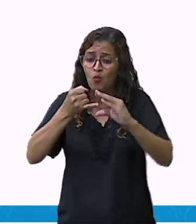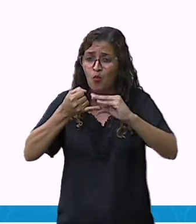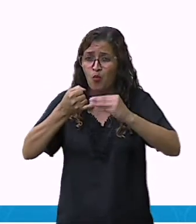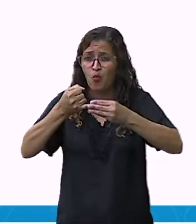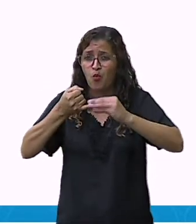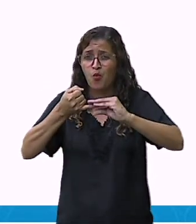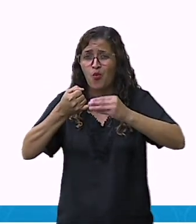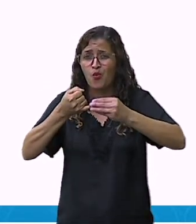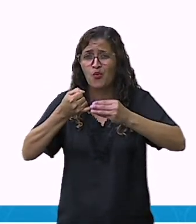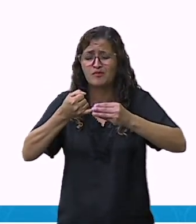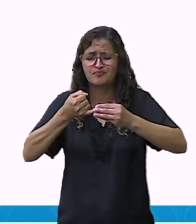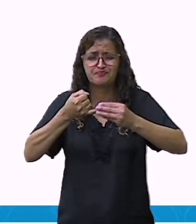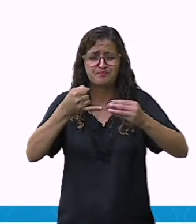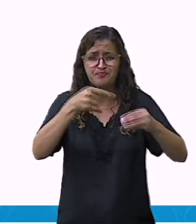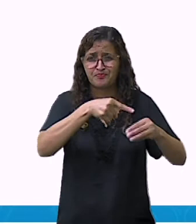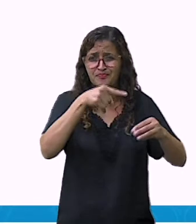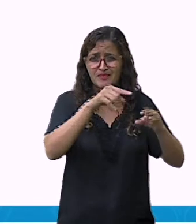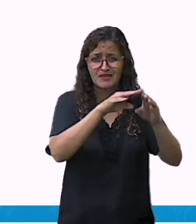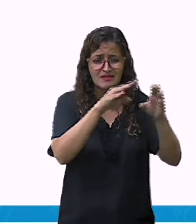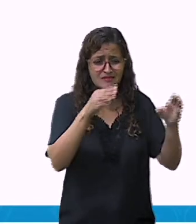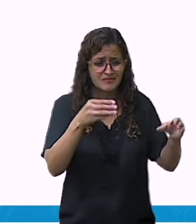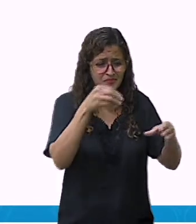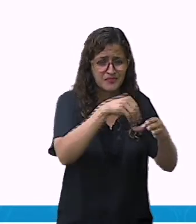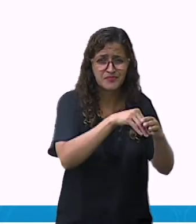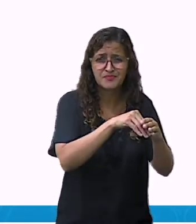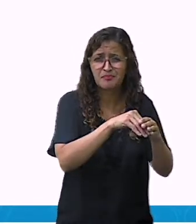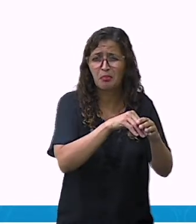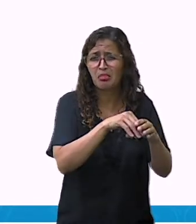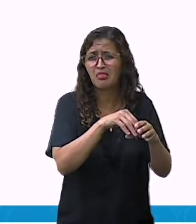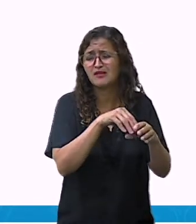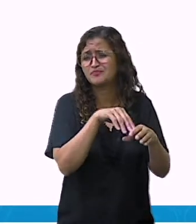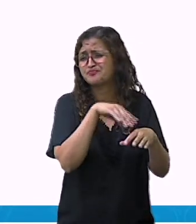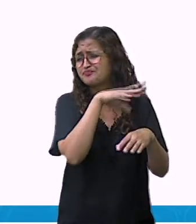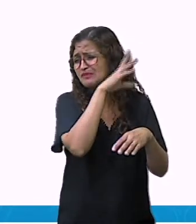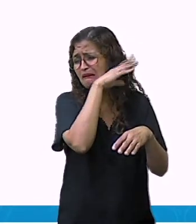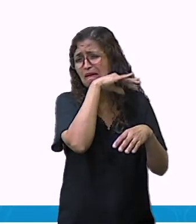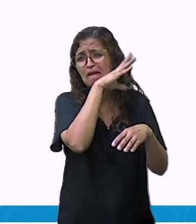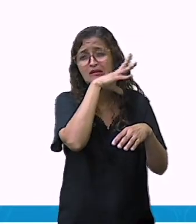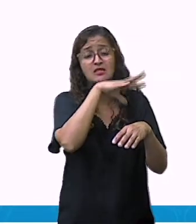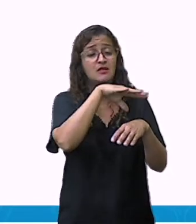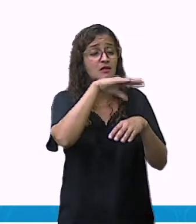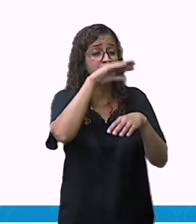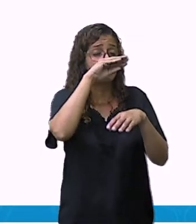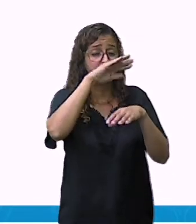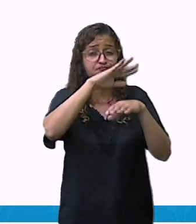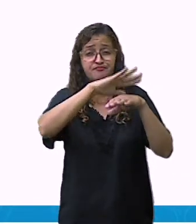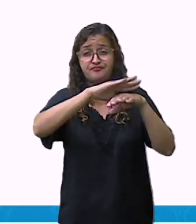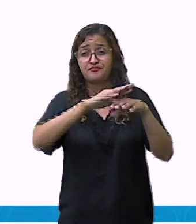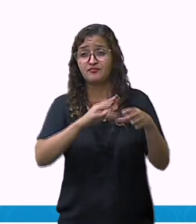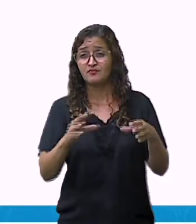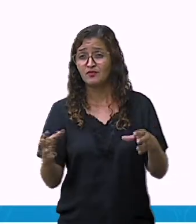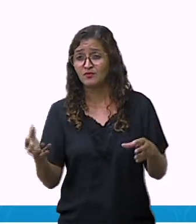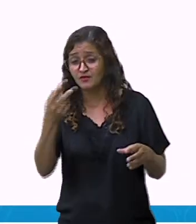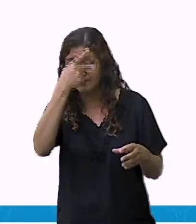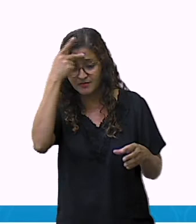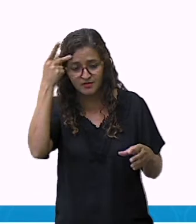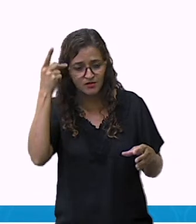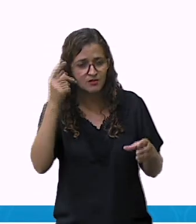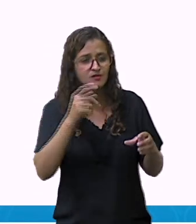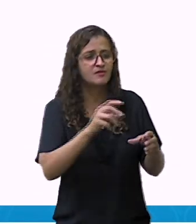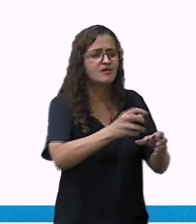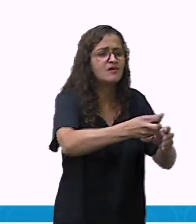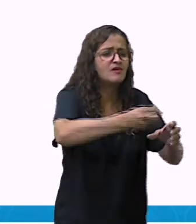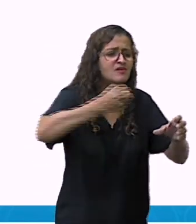uso, ele começa o quê? Deixar um odor desagradável. E quando a gente destampa aquela vasilha, o